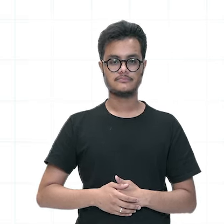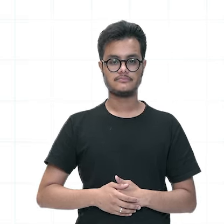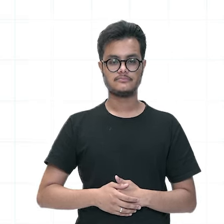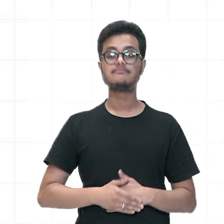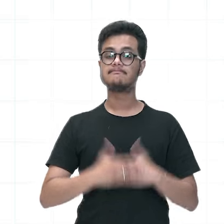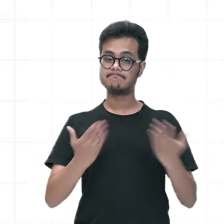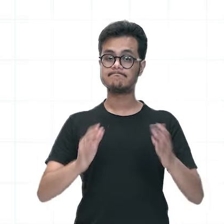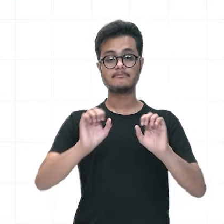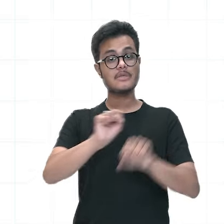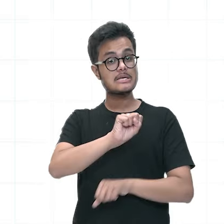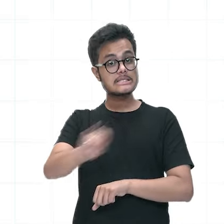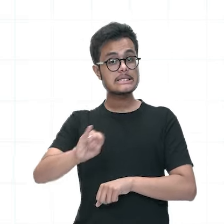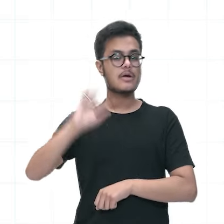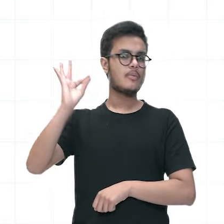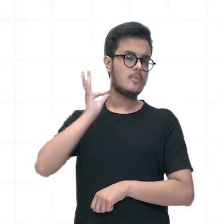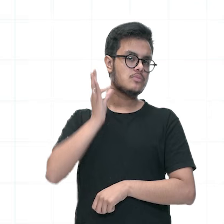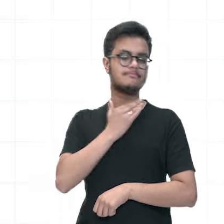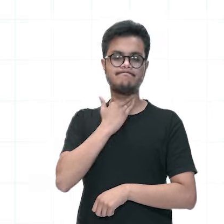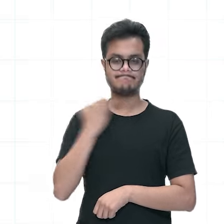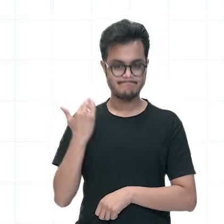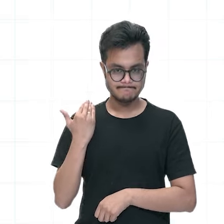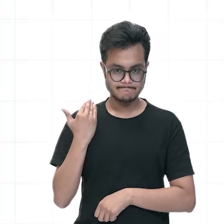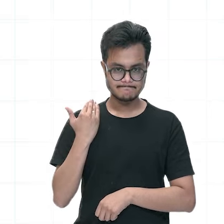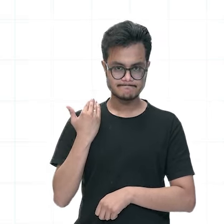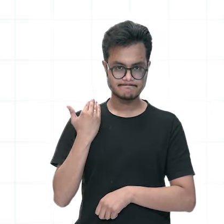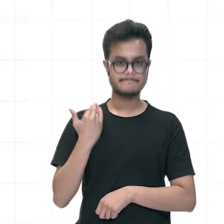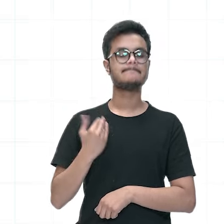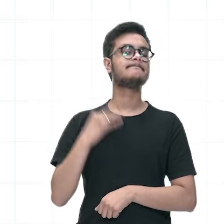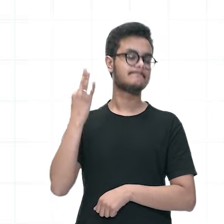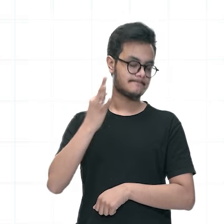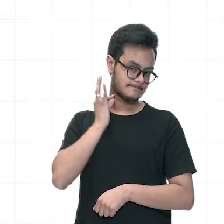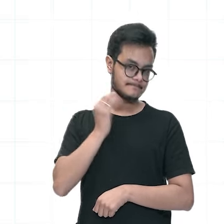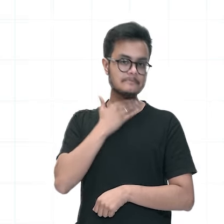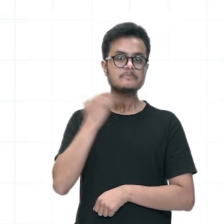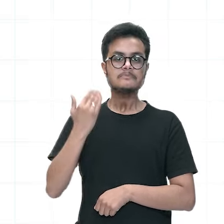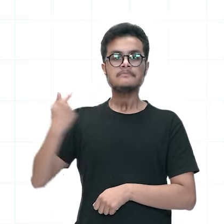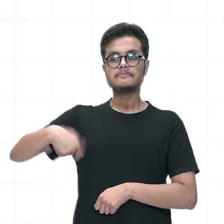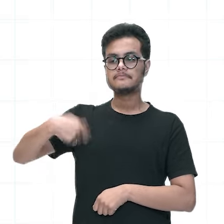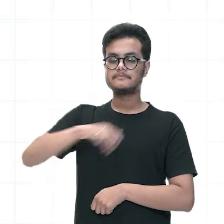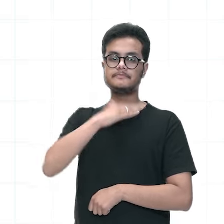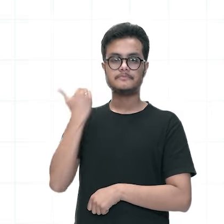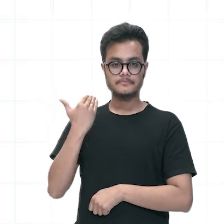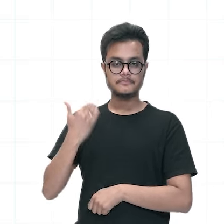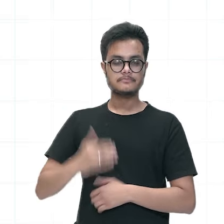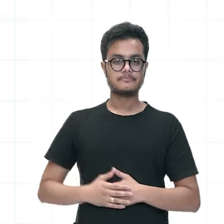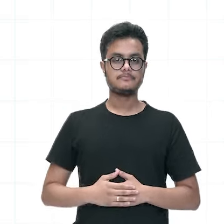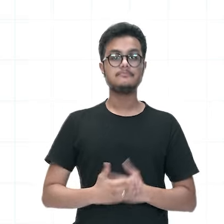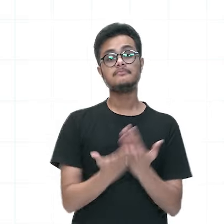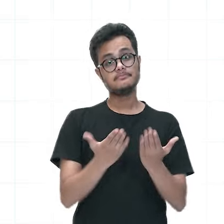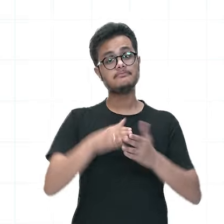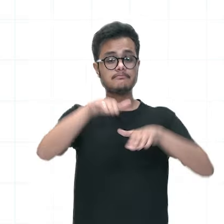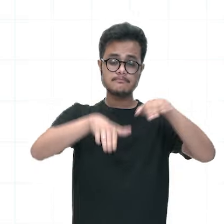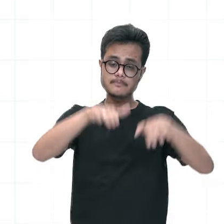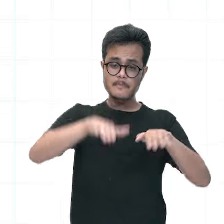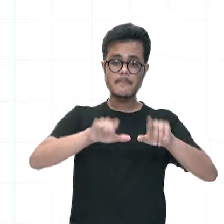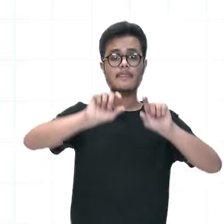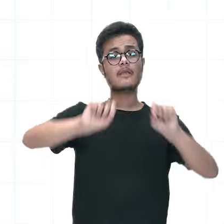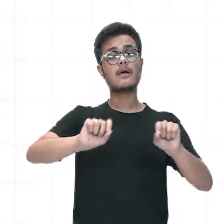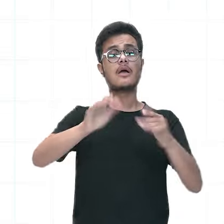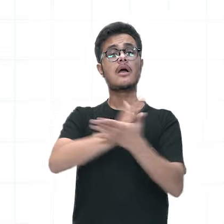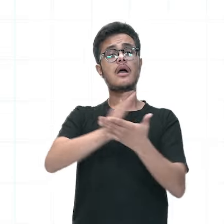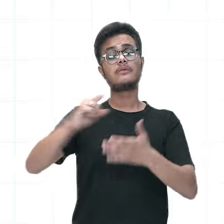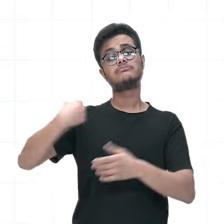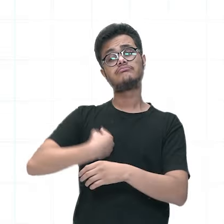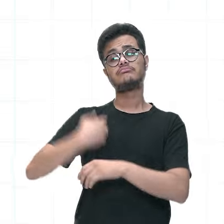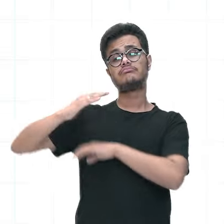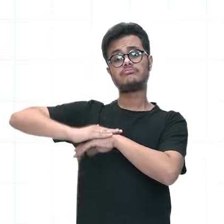podem ser combatidas se nós combatermos a proliferação do mosquito então depende também muito das nossas